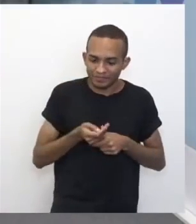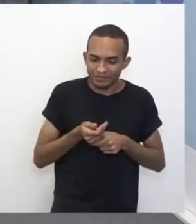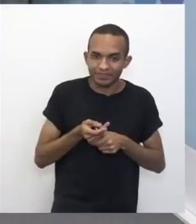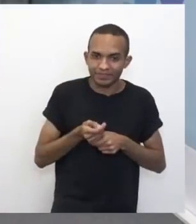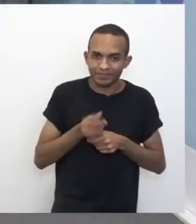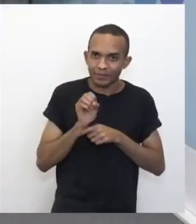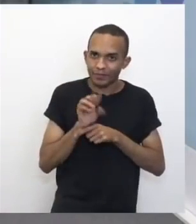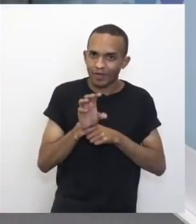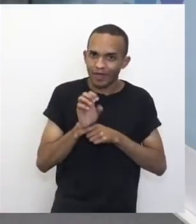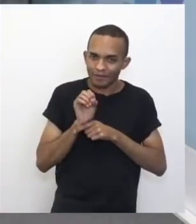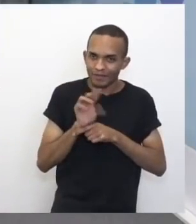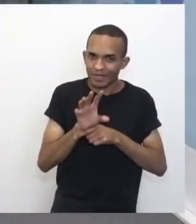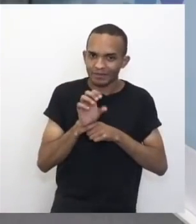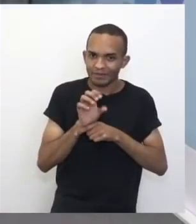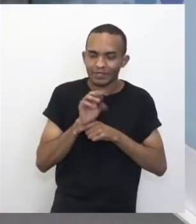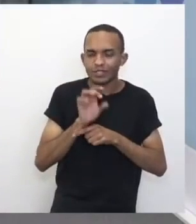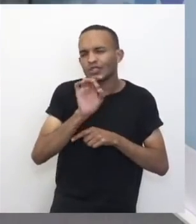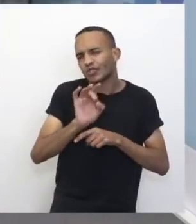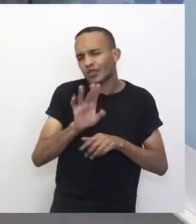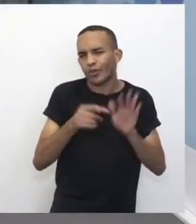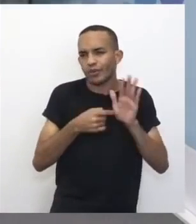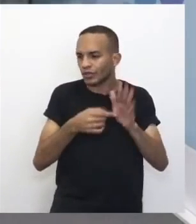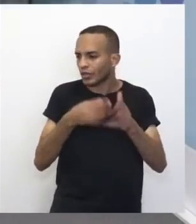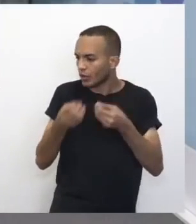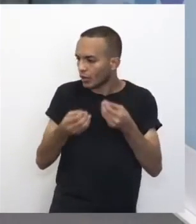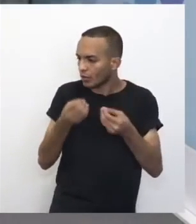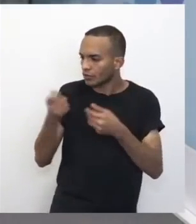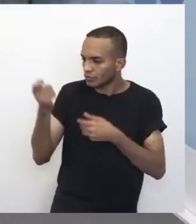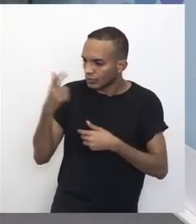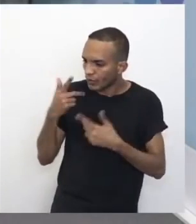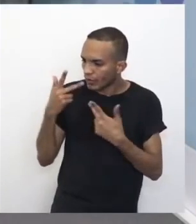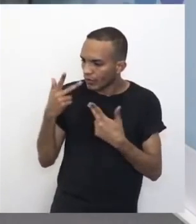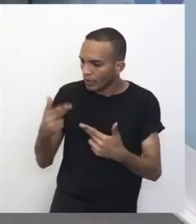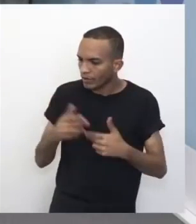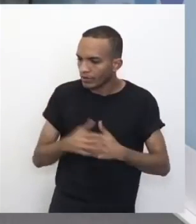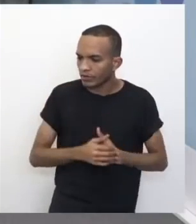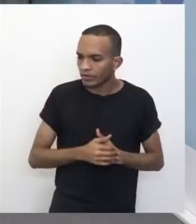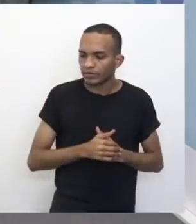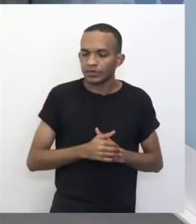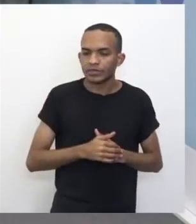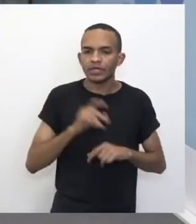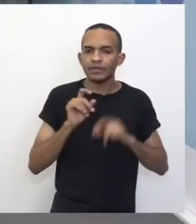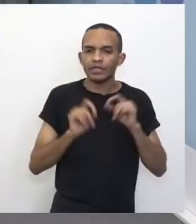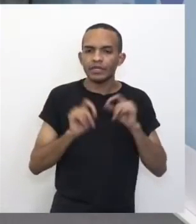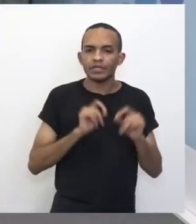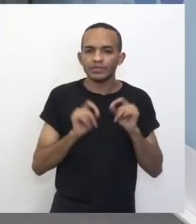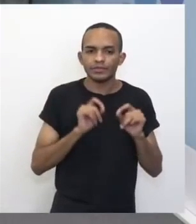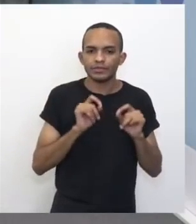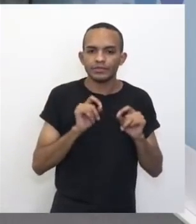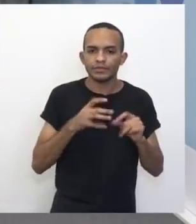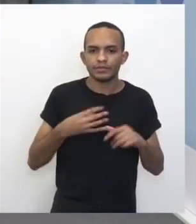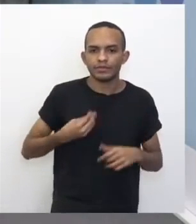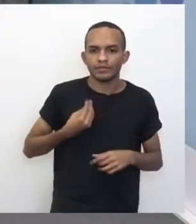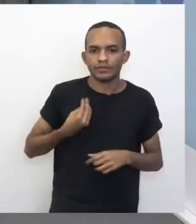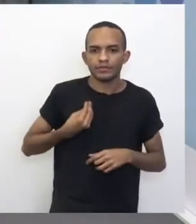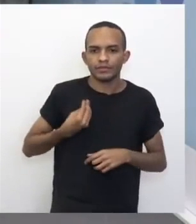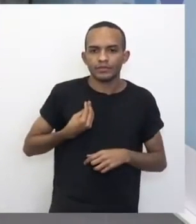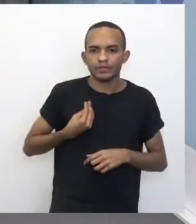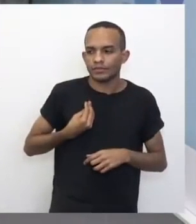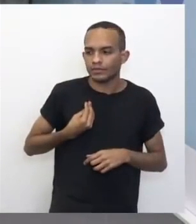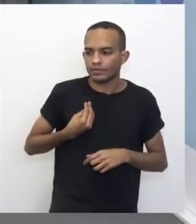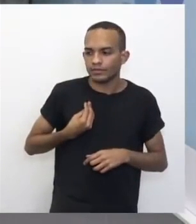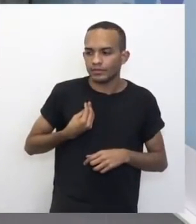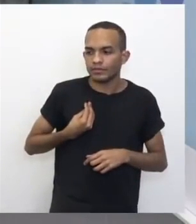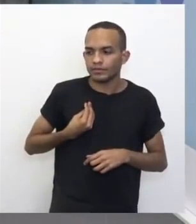Lanterninha pra simbolizar o sol. Eu vou usar o meu experimento aqui, que eu tinha montado, que é o seguinte, ó.